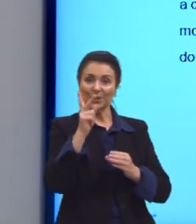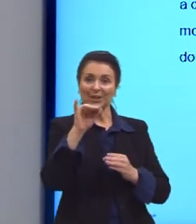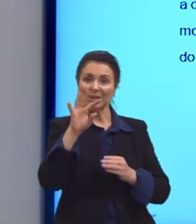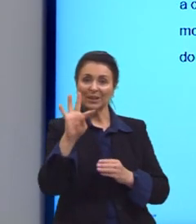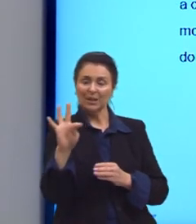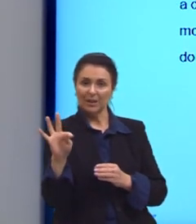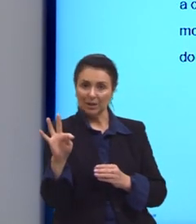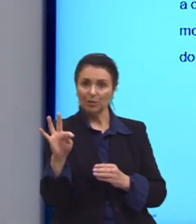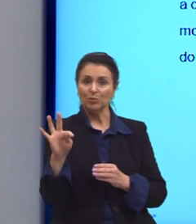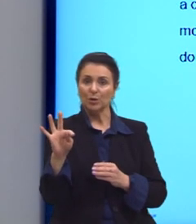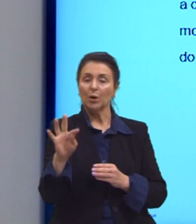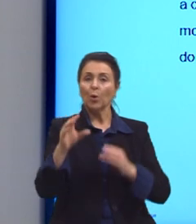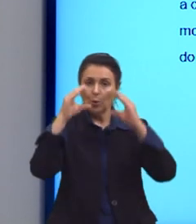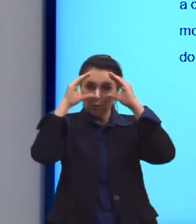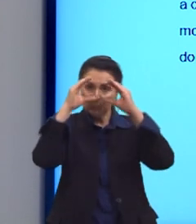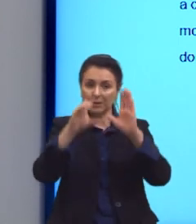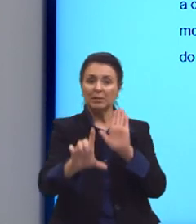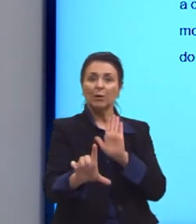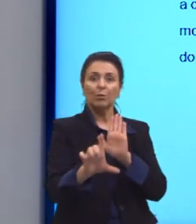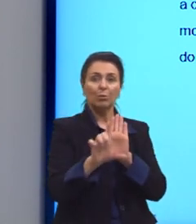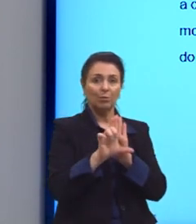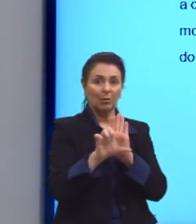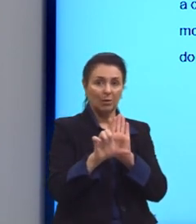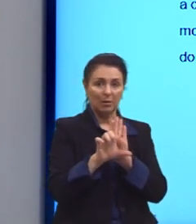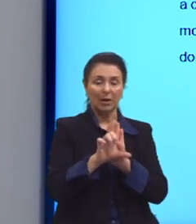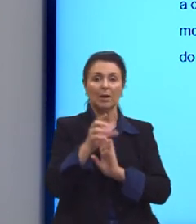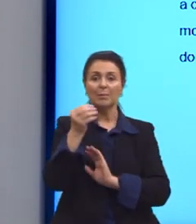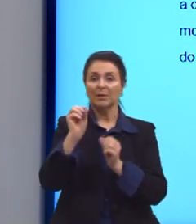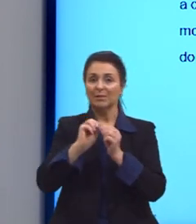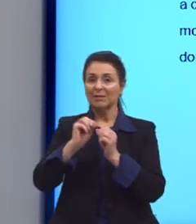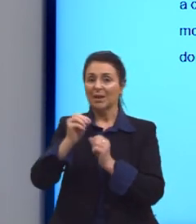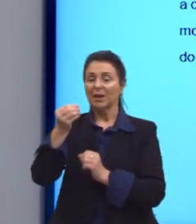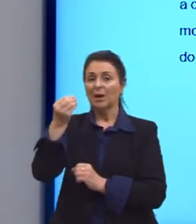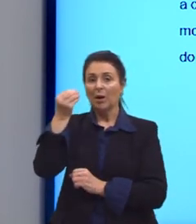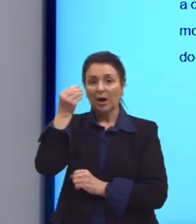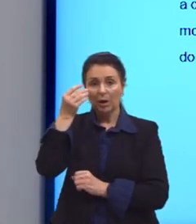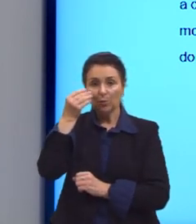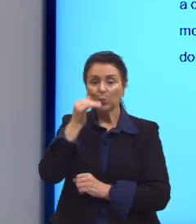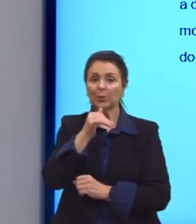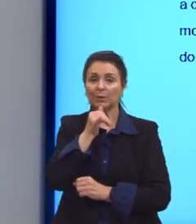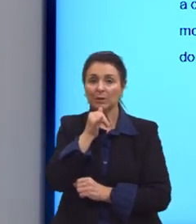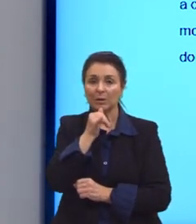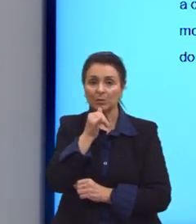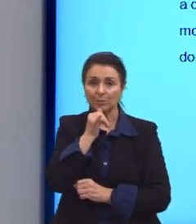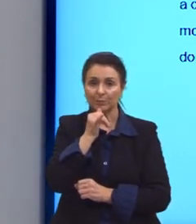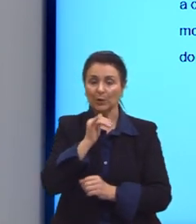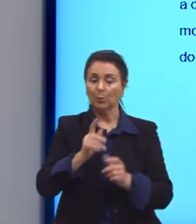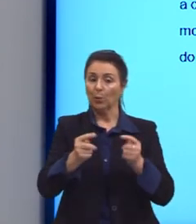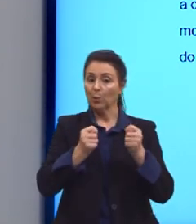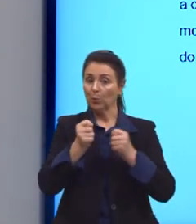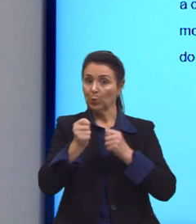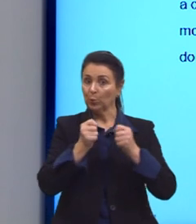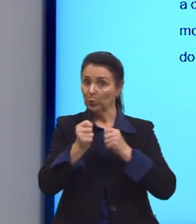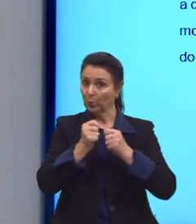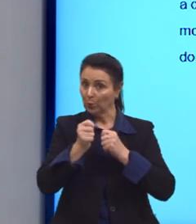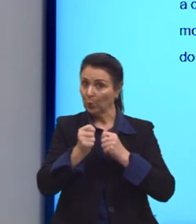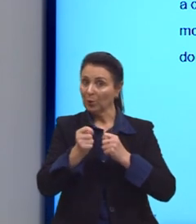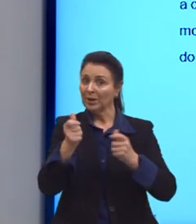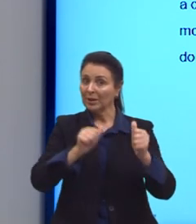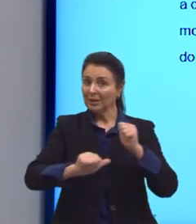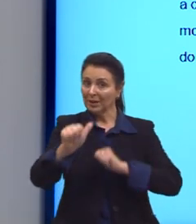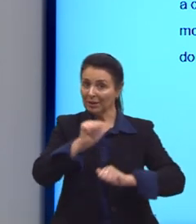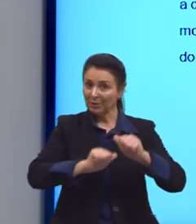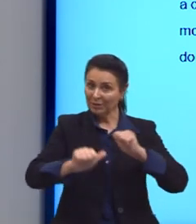da regularidade da amostra testada. Então, isso seria um controle de qualidade, uma inspeção sanitária para